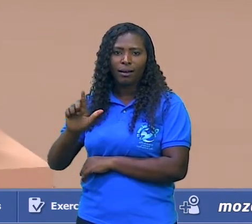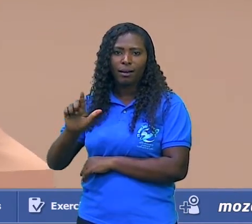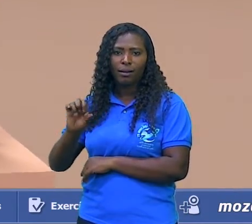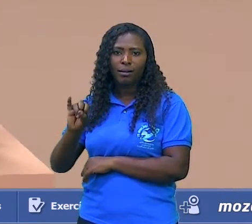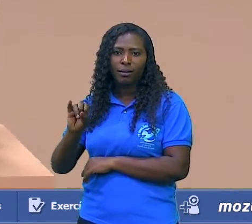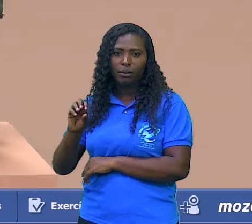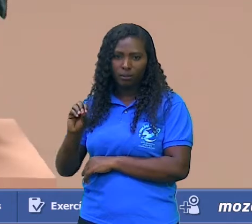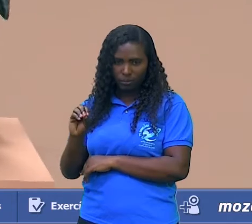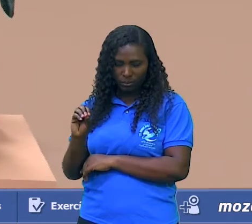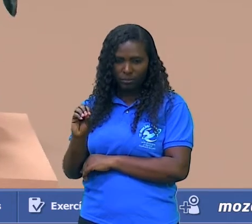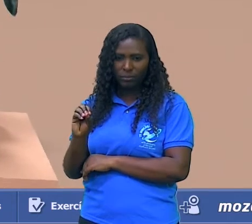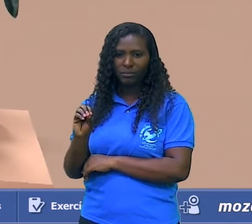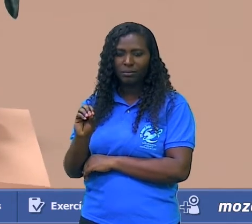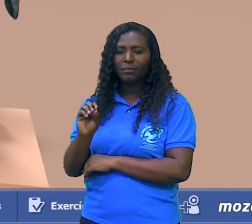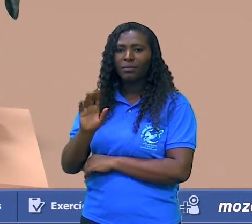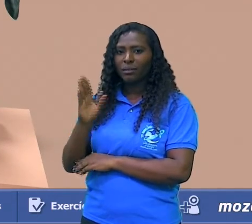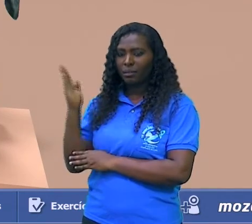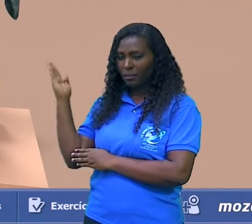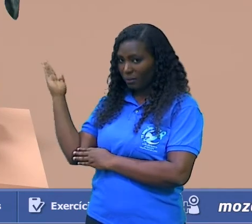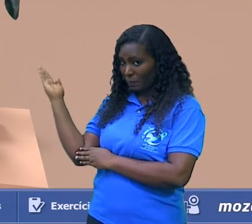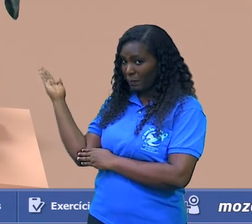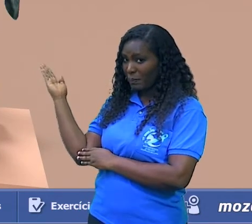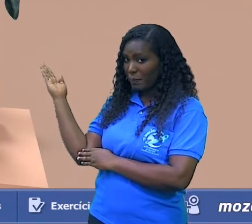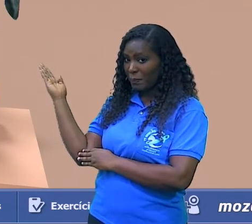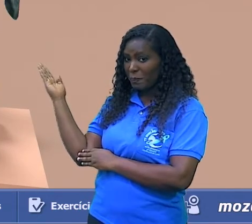O movimento das roupas